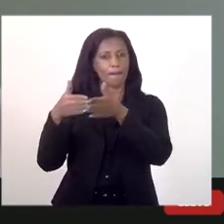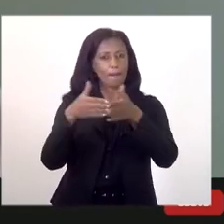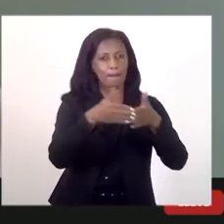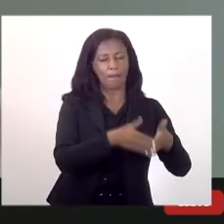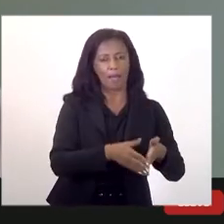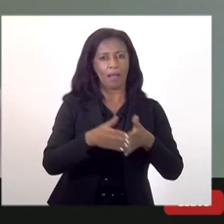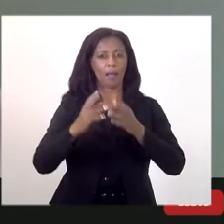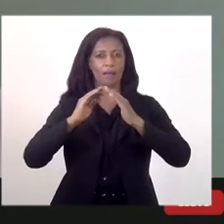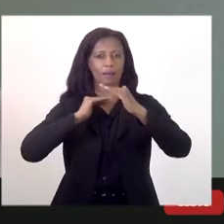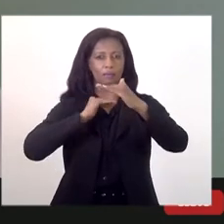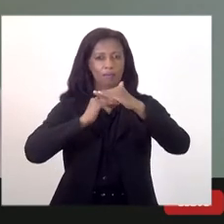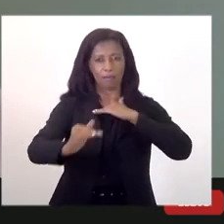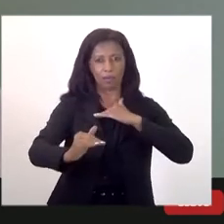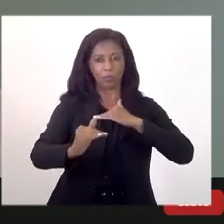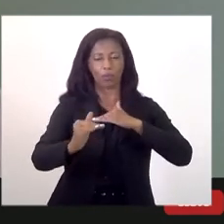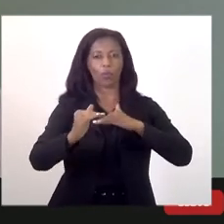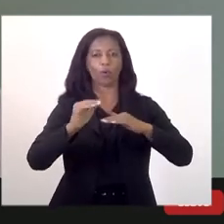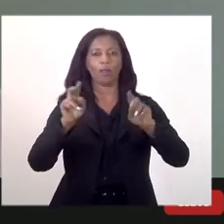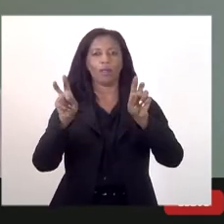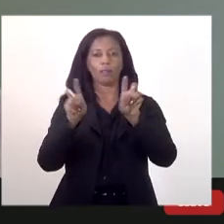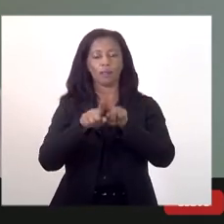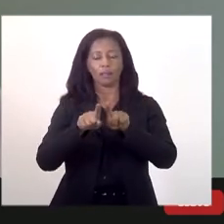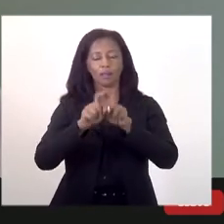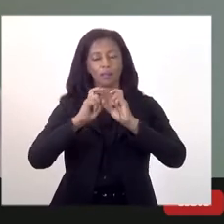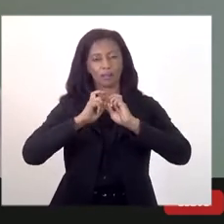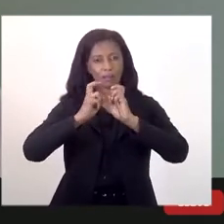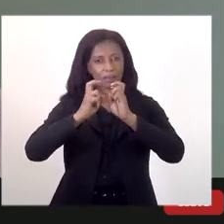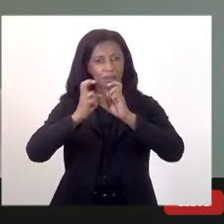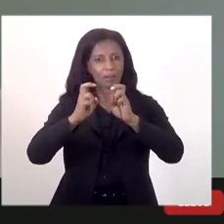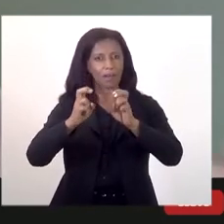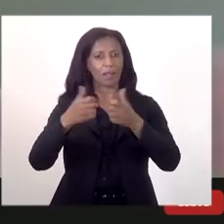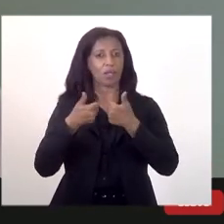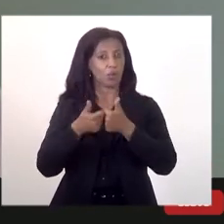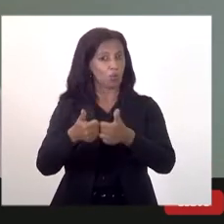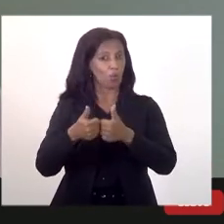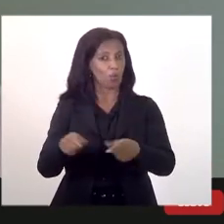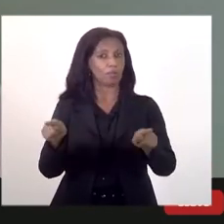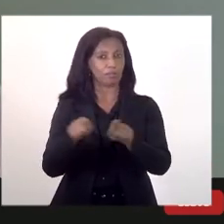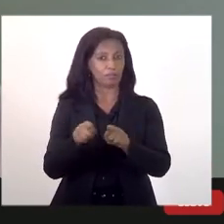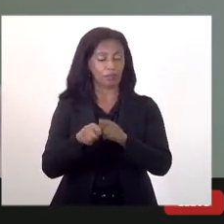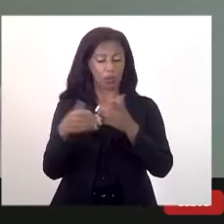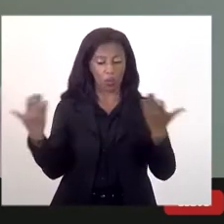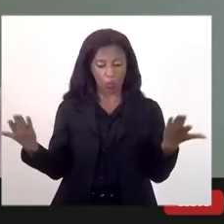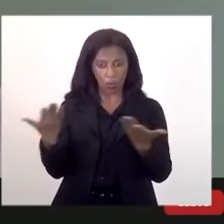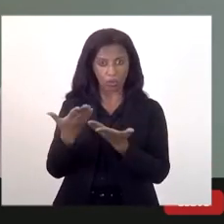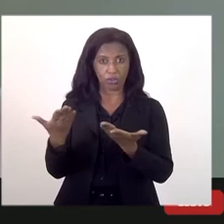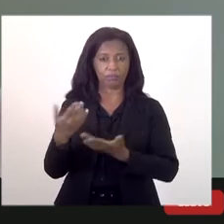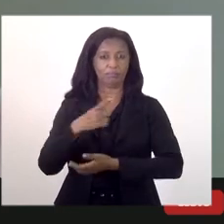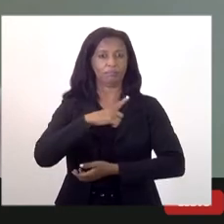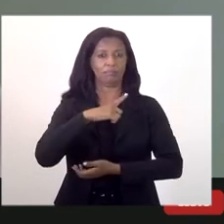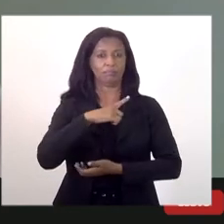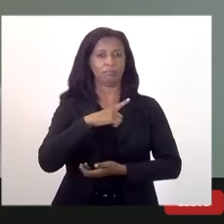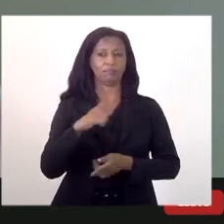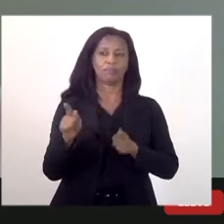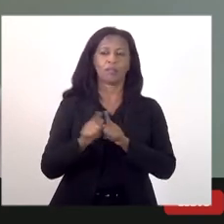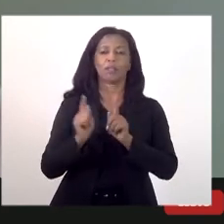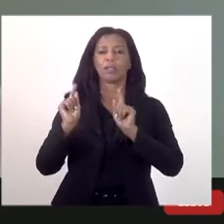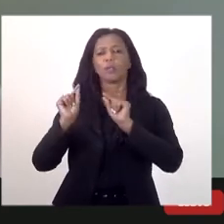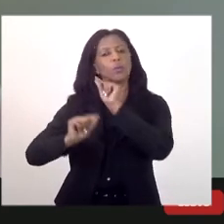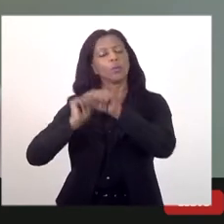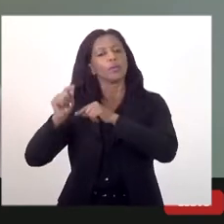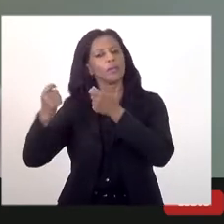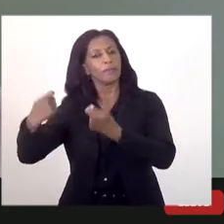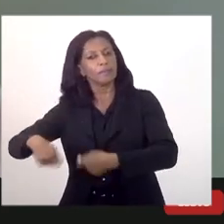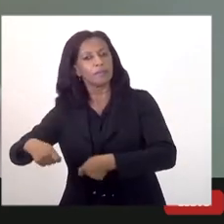ferrovia e o próprio sistema de ônibus também. Estão hoje trabalhando muito aquém do que precisam